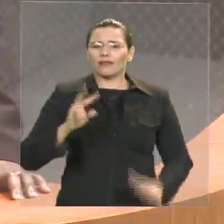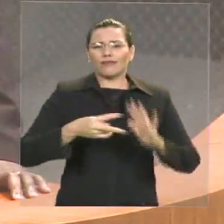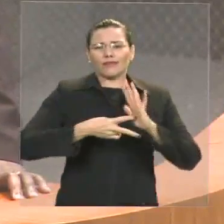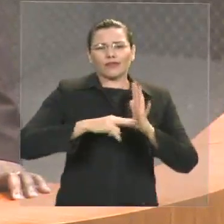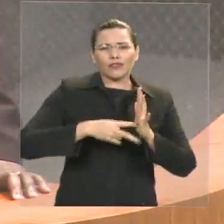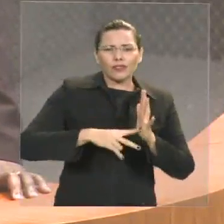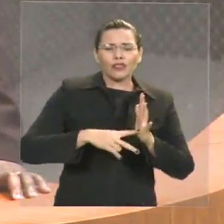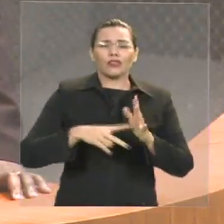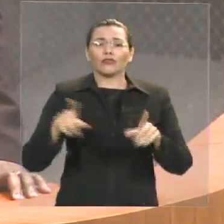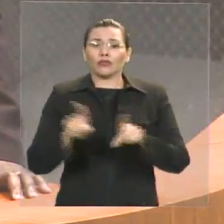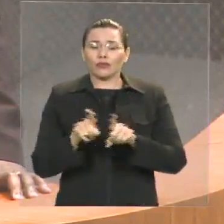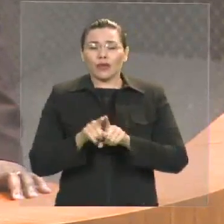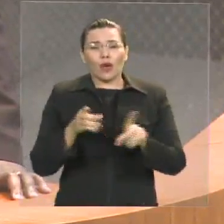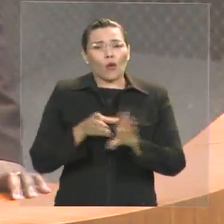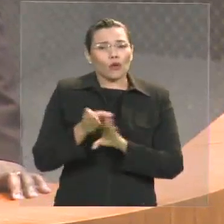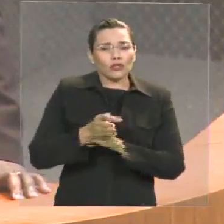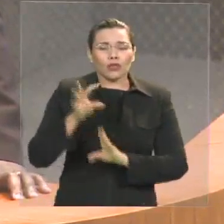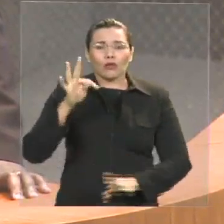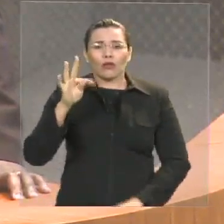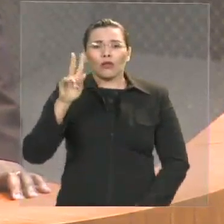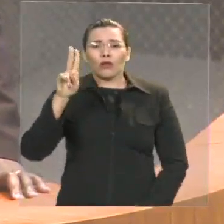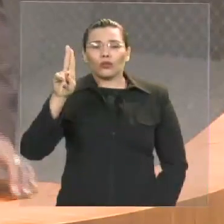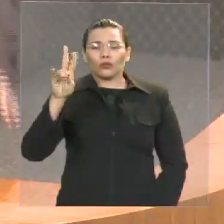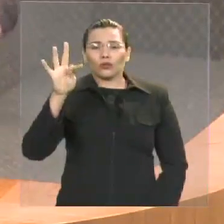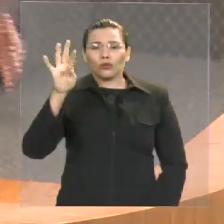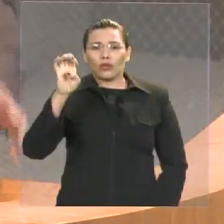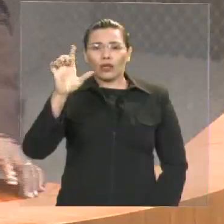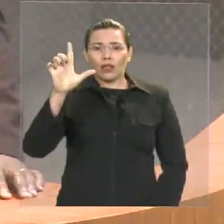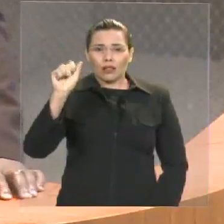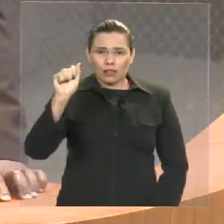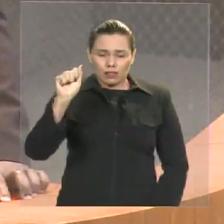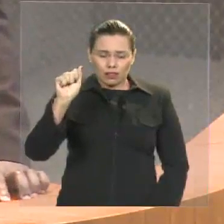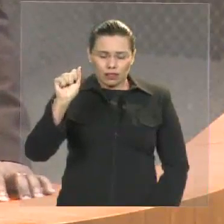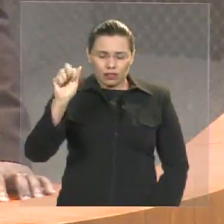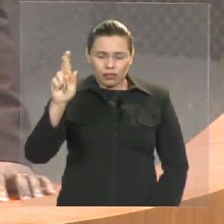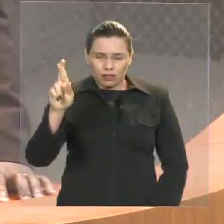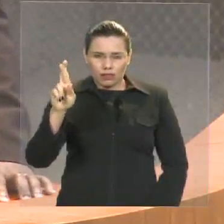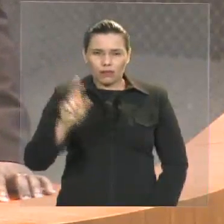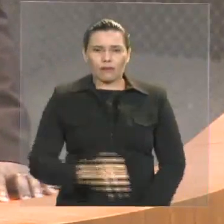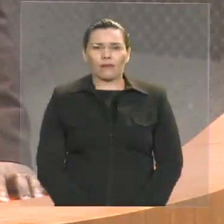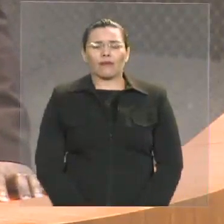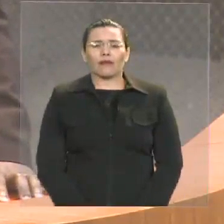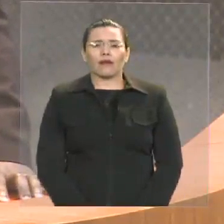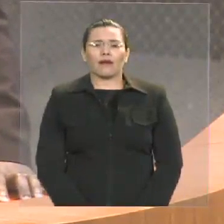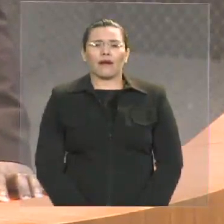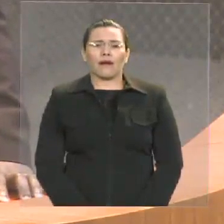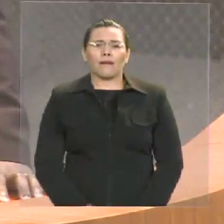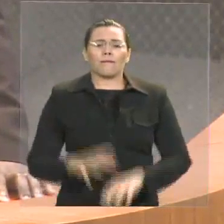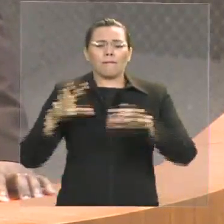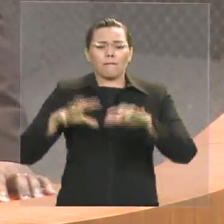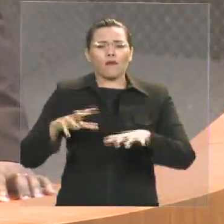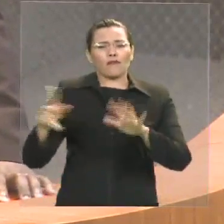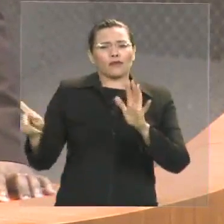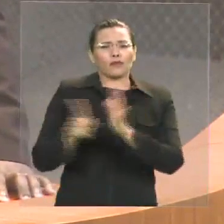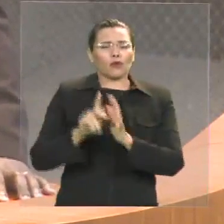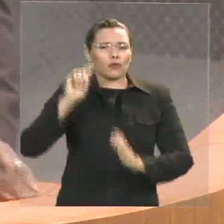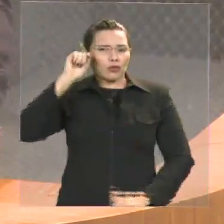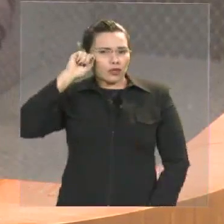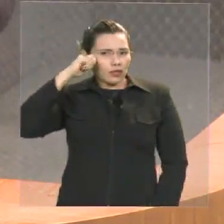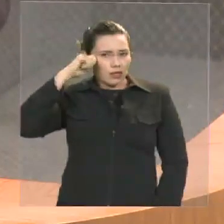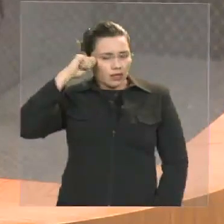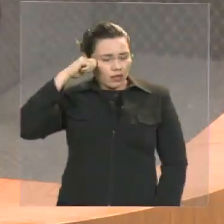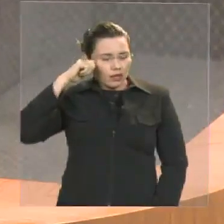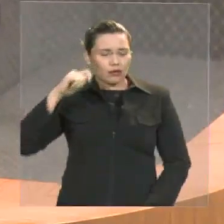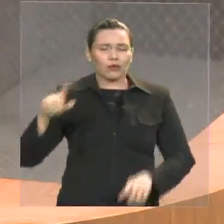tutelares, movimento negro, estudantes, e o primeiro ato foi